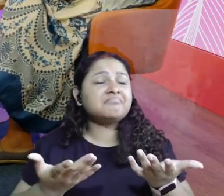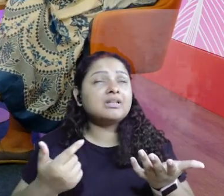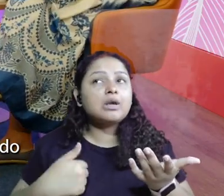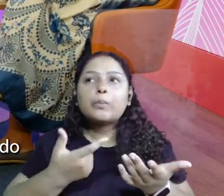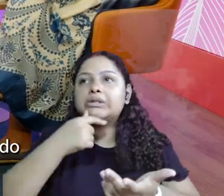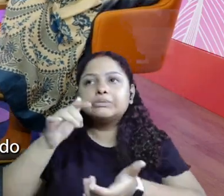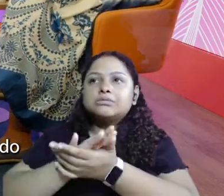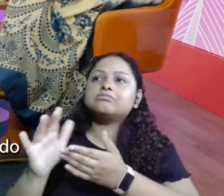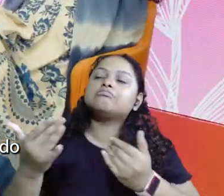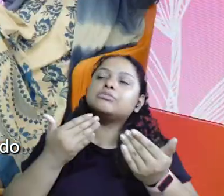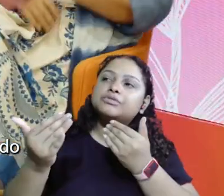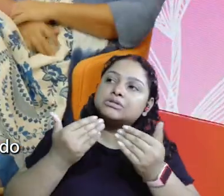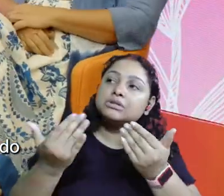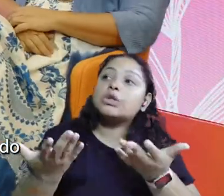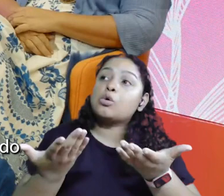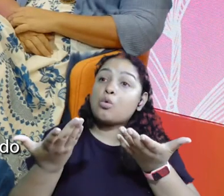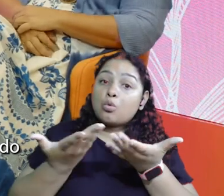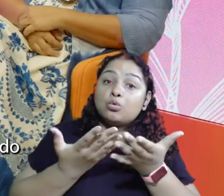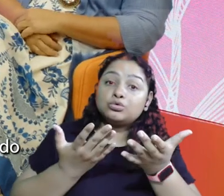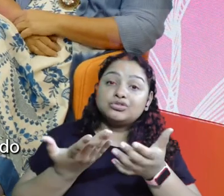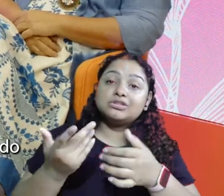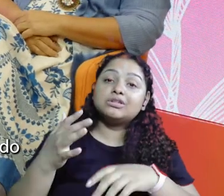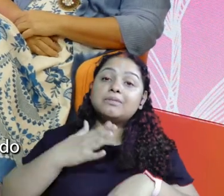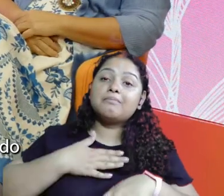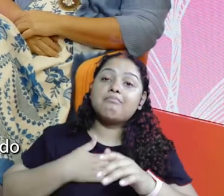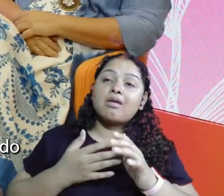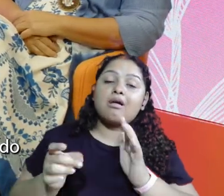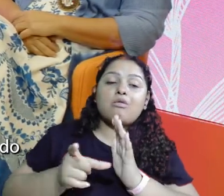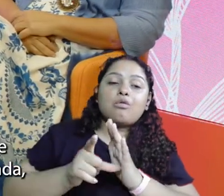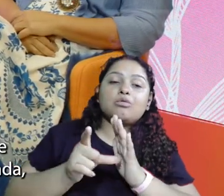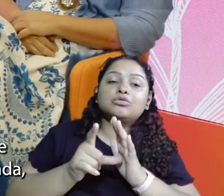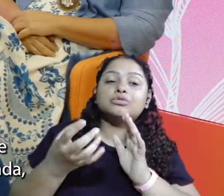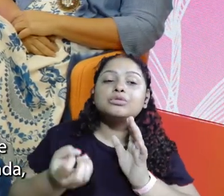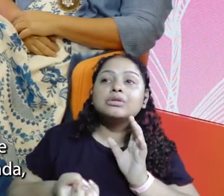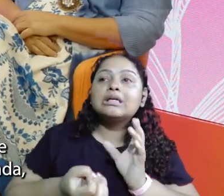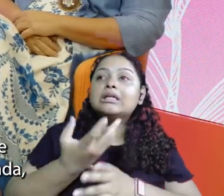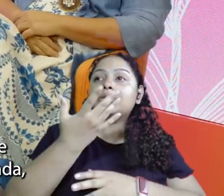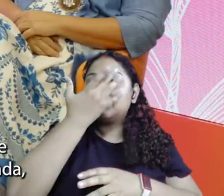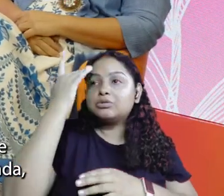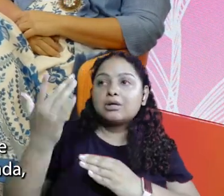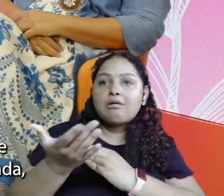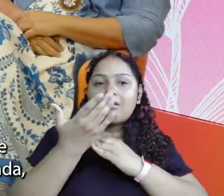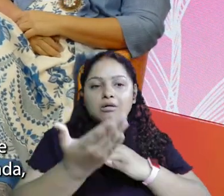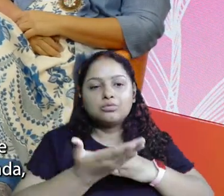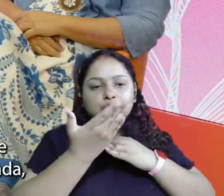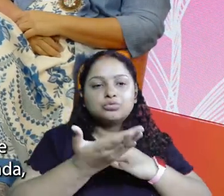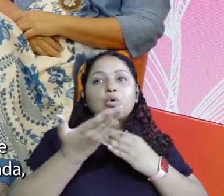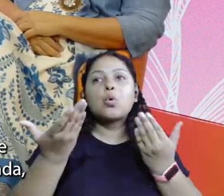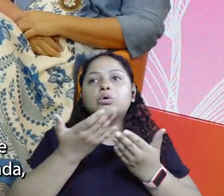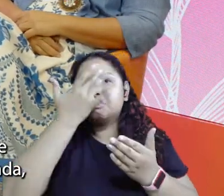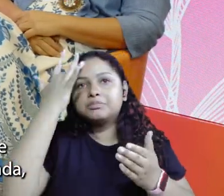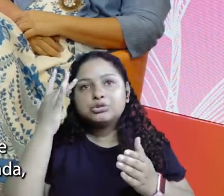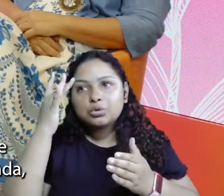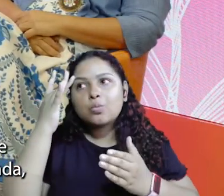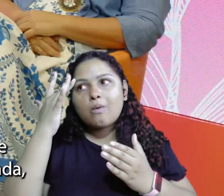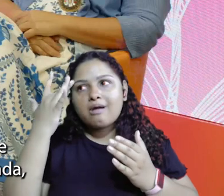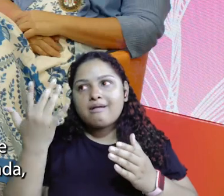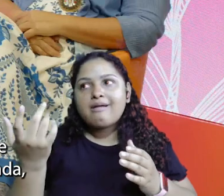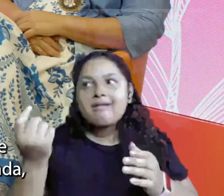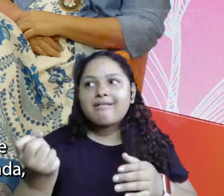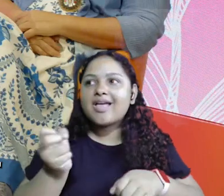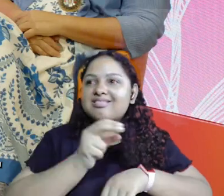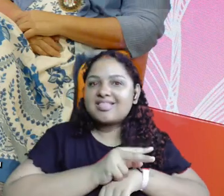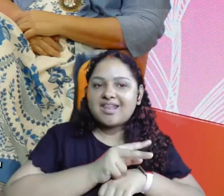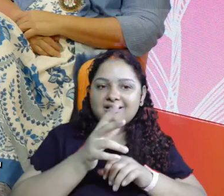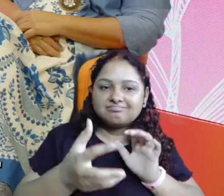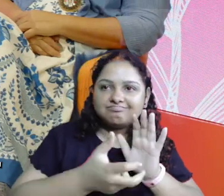Esses dias eu estava conversando com meu marido que hoje dentro da vestida de saia eu venho buscando criar braços, né? Hoje eu não posso contratar uma